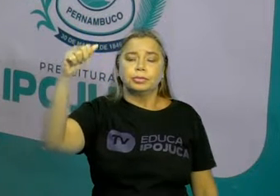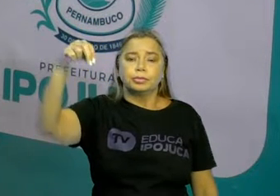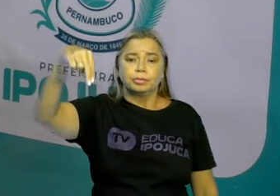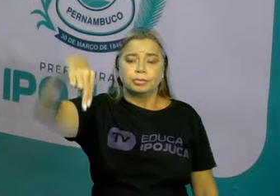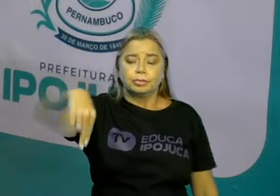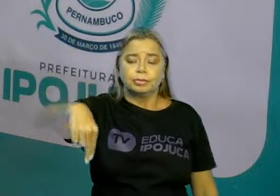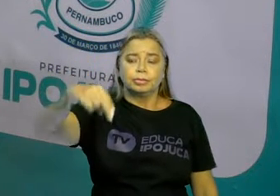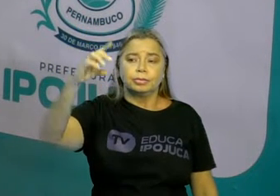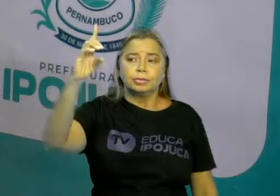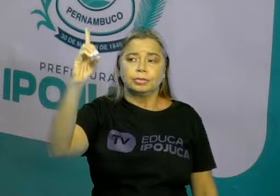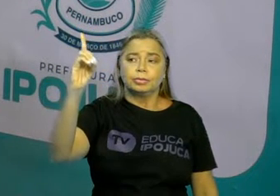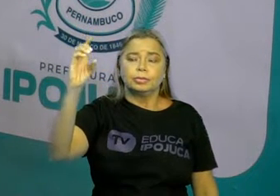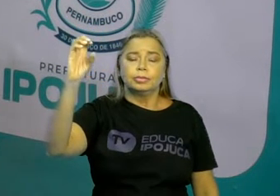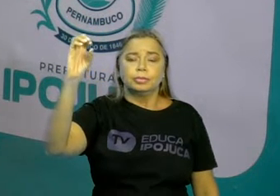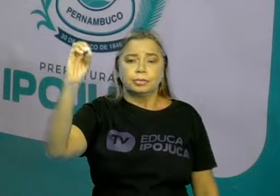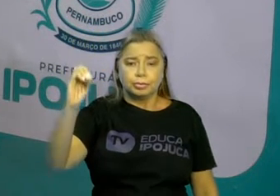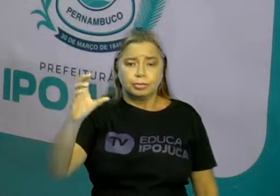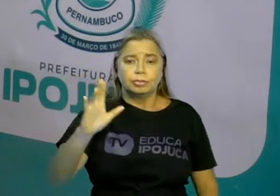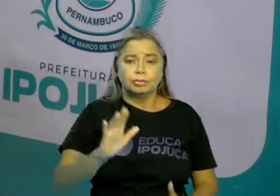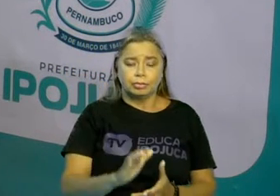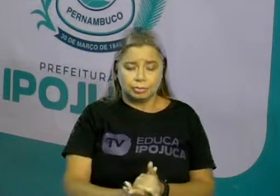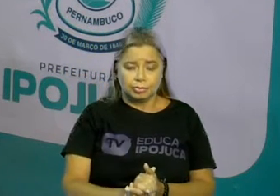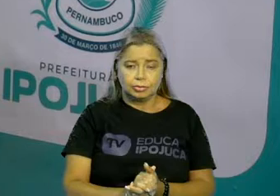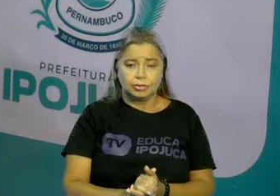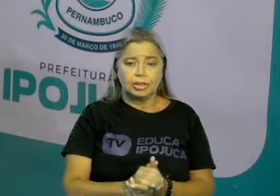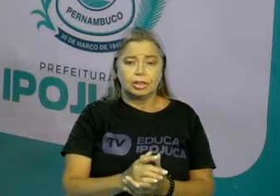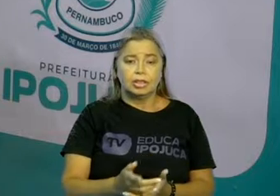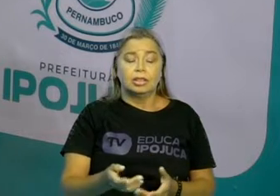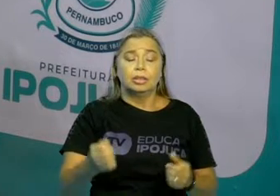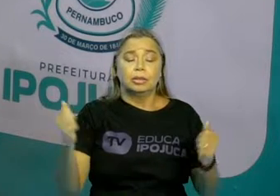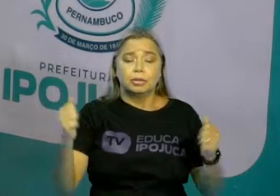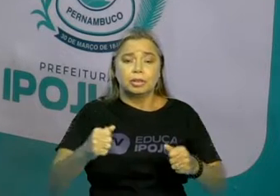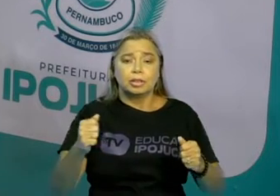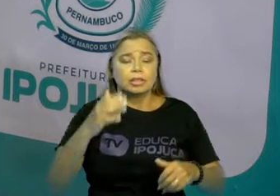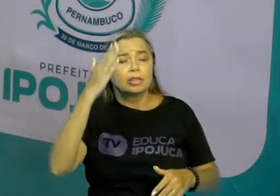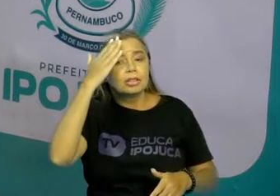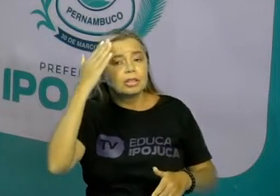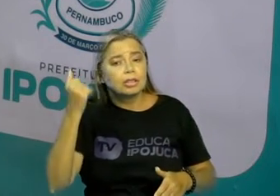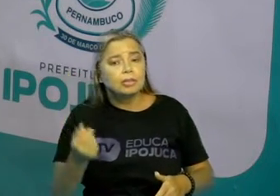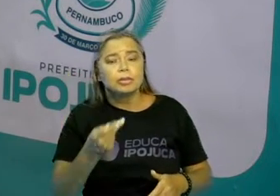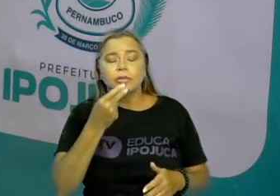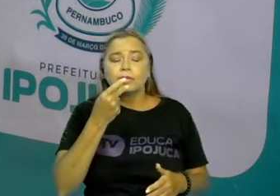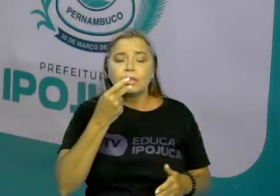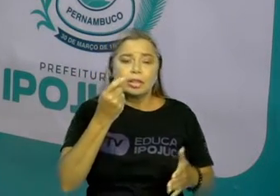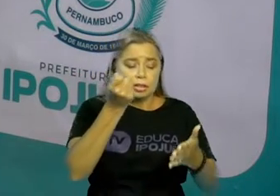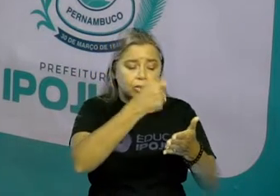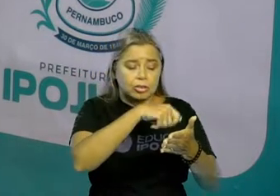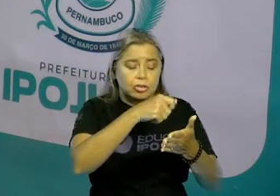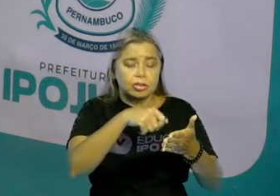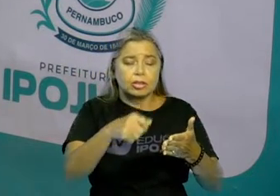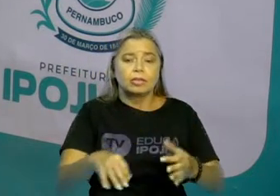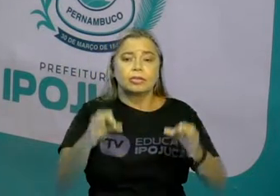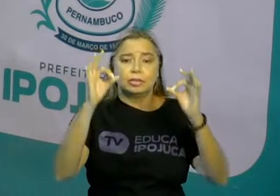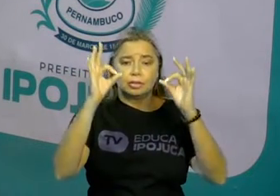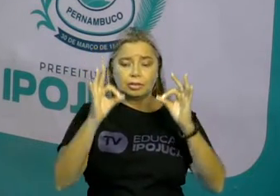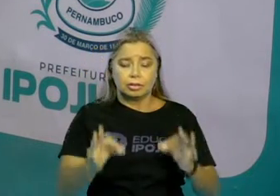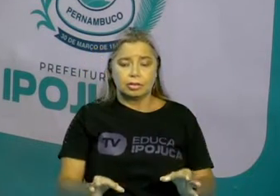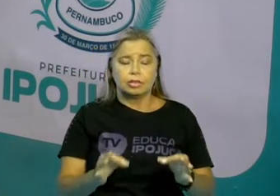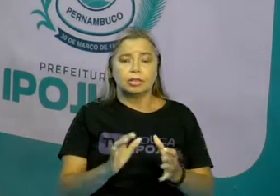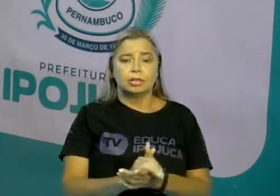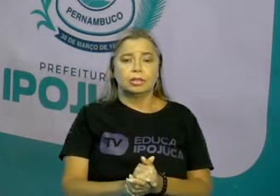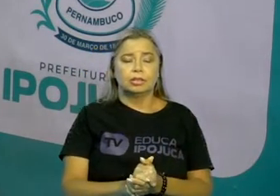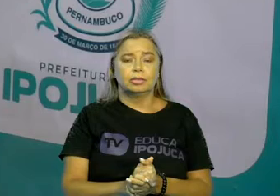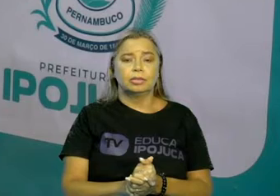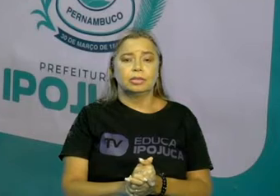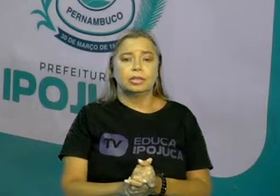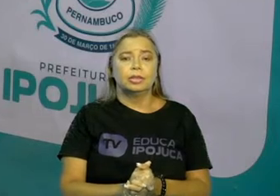palavras para que elas tenham a escrita e uma pronúncia certa. Porém, aqui não é considerada uma pronúncia